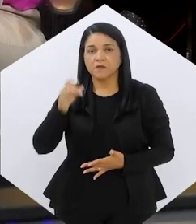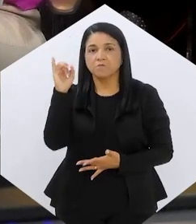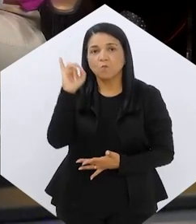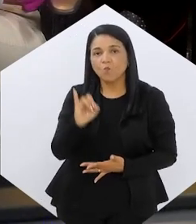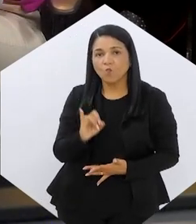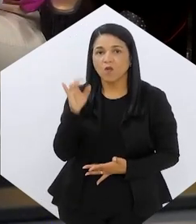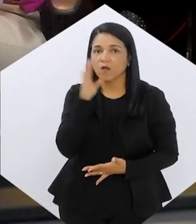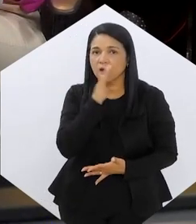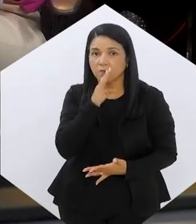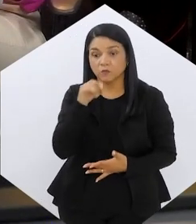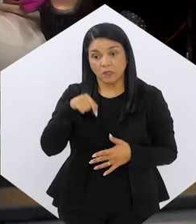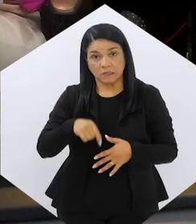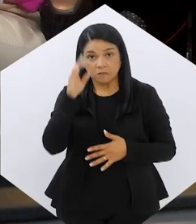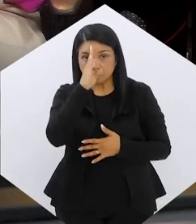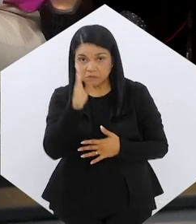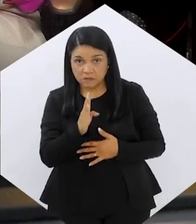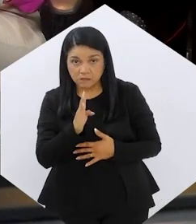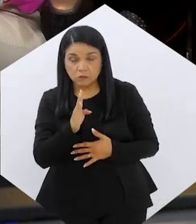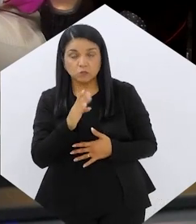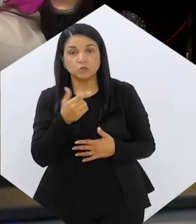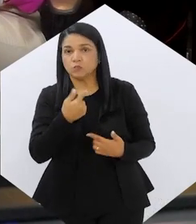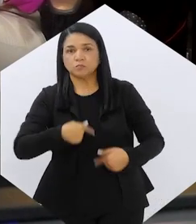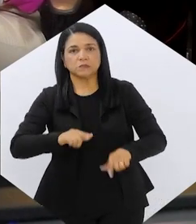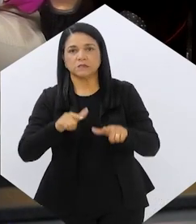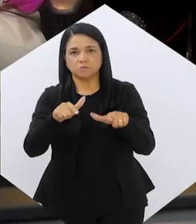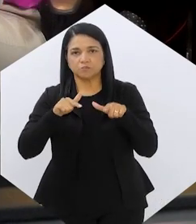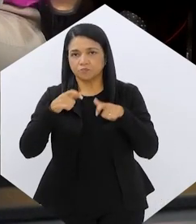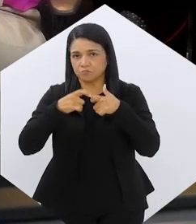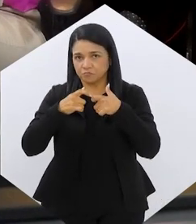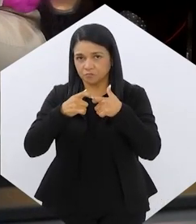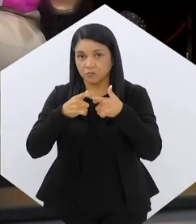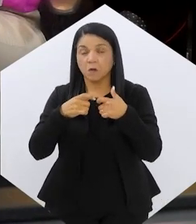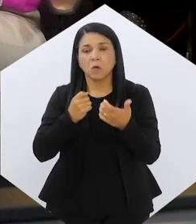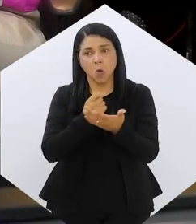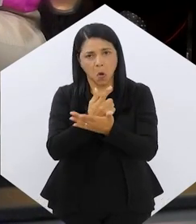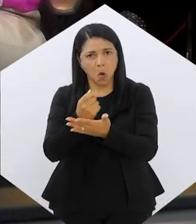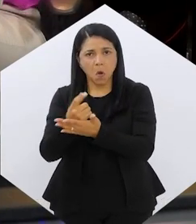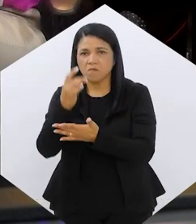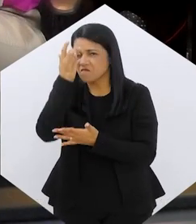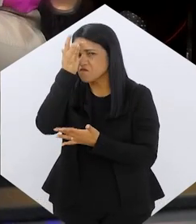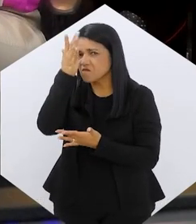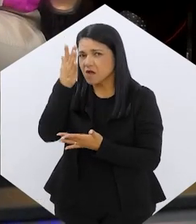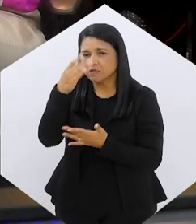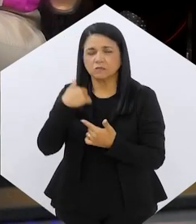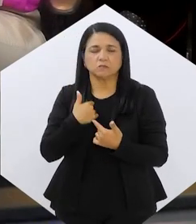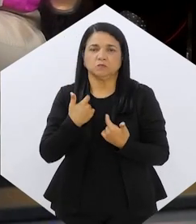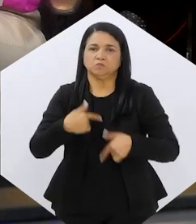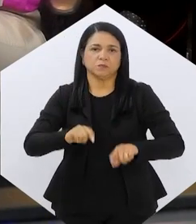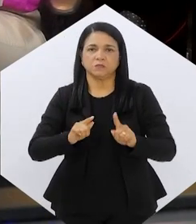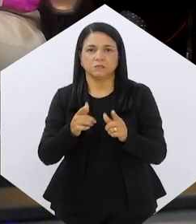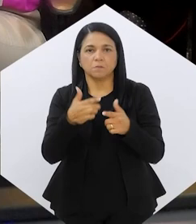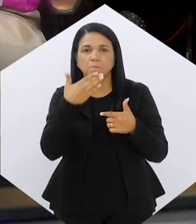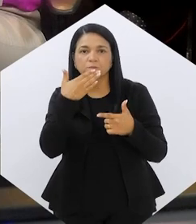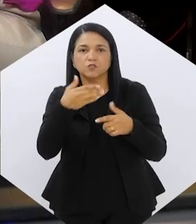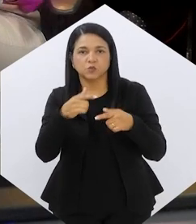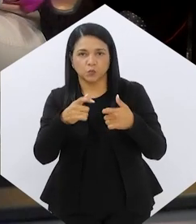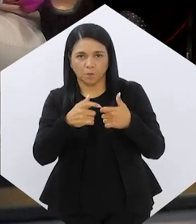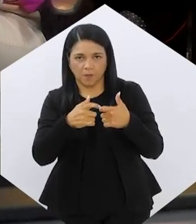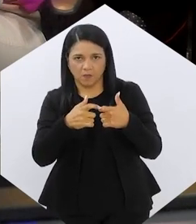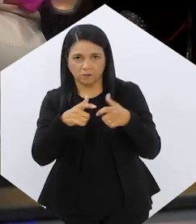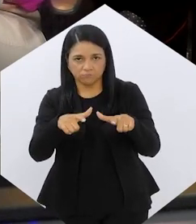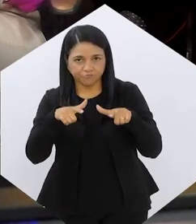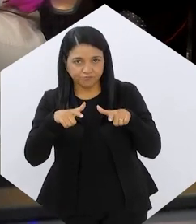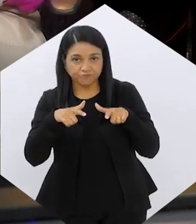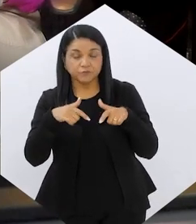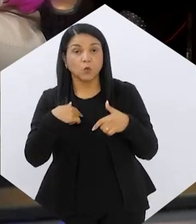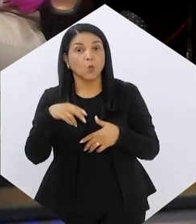E como no Brasil o medicamento não exige receita, é possível fazer a compra mesmo sem o pedido médico. No entanto,